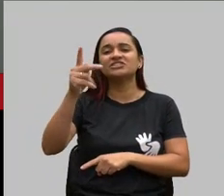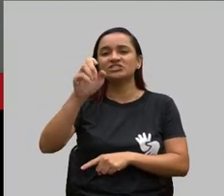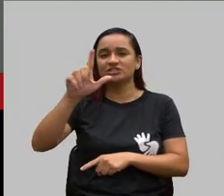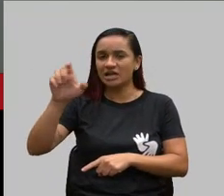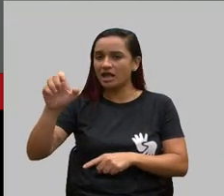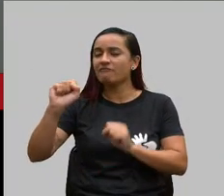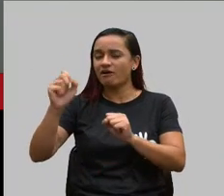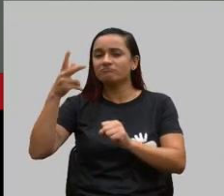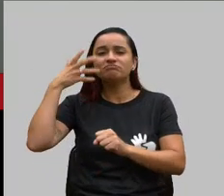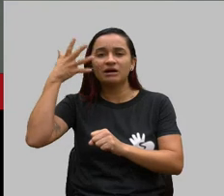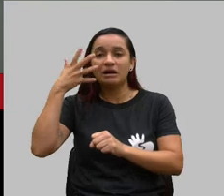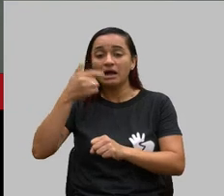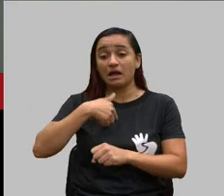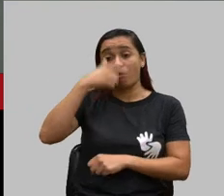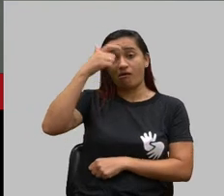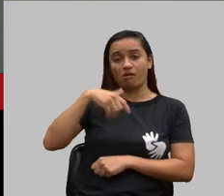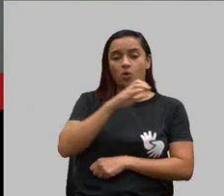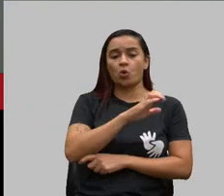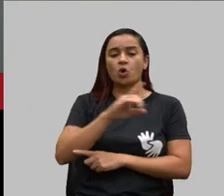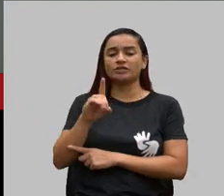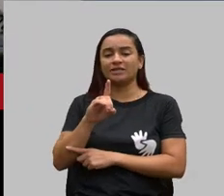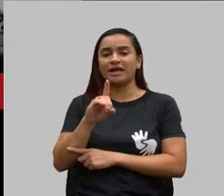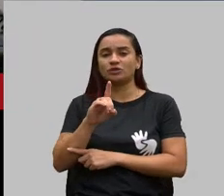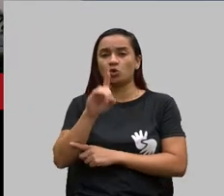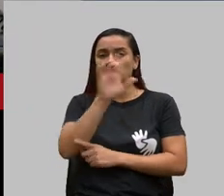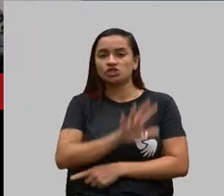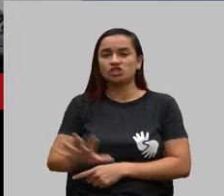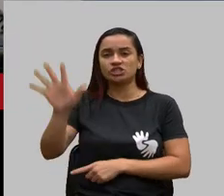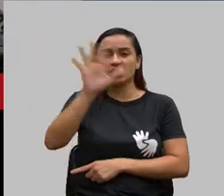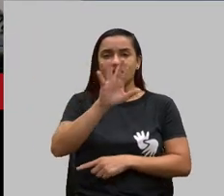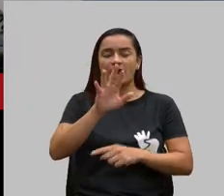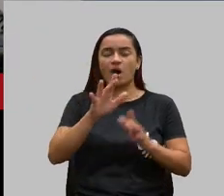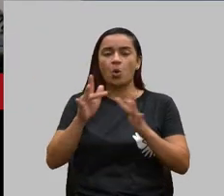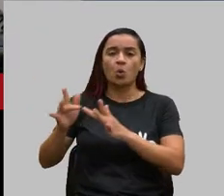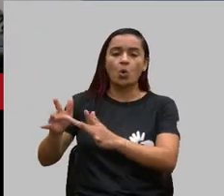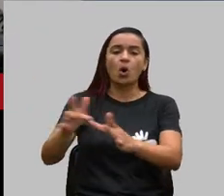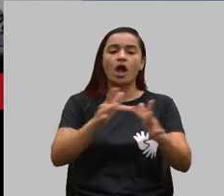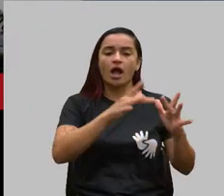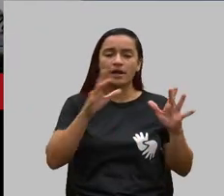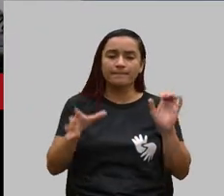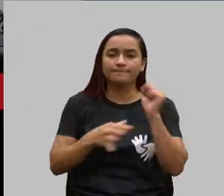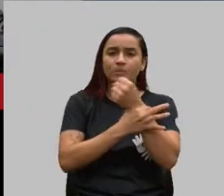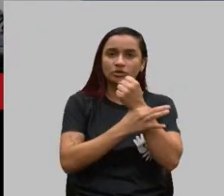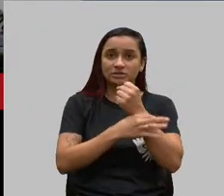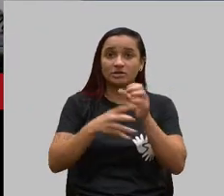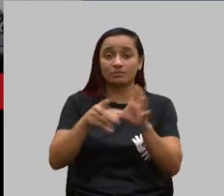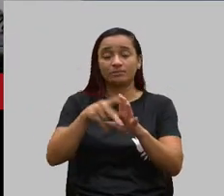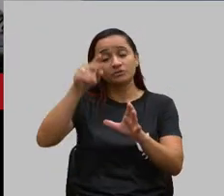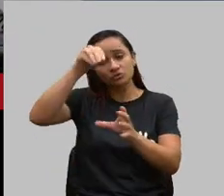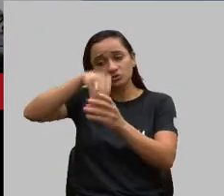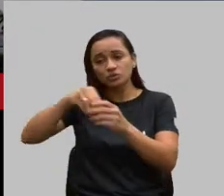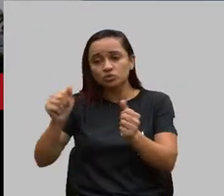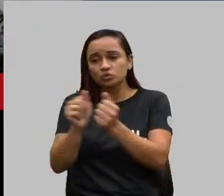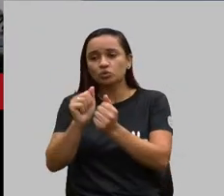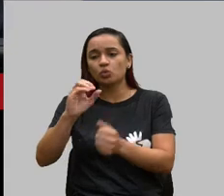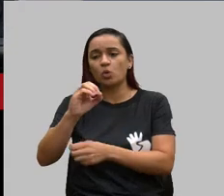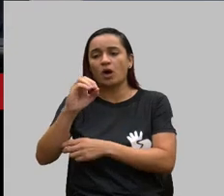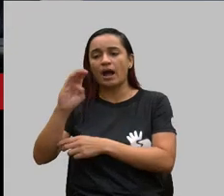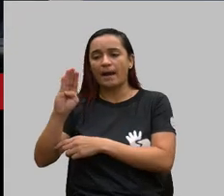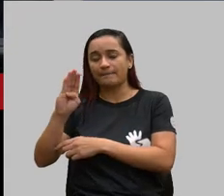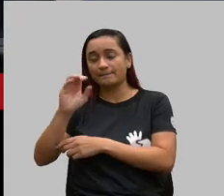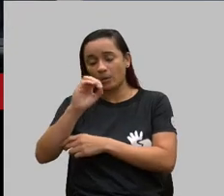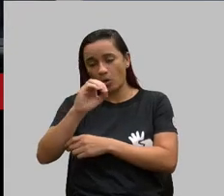rede de proteção. Ela foi provocada para a rede de proteção através de uma atuação da UAB, da doutora Michelle. A gente está na